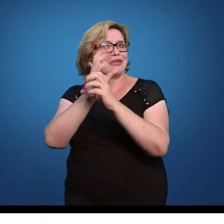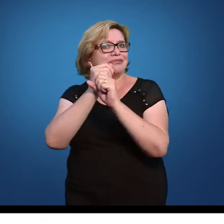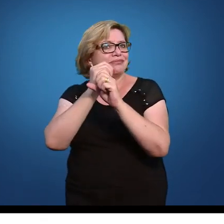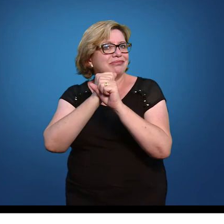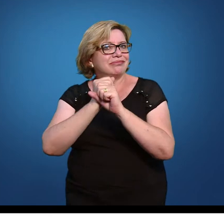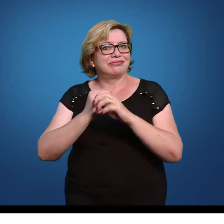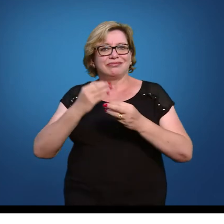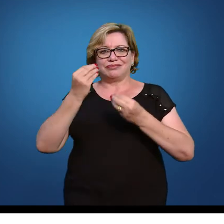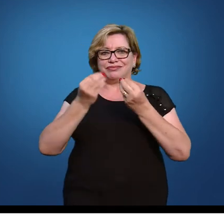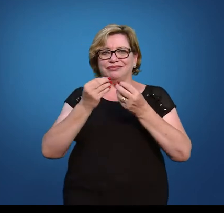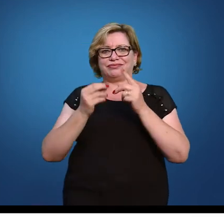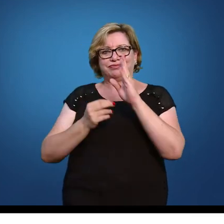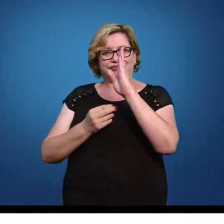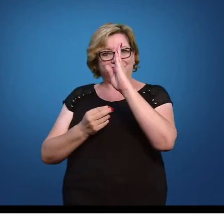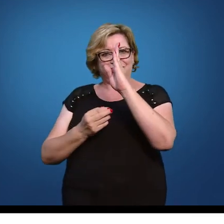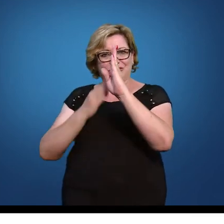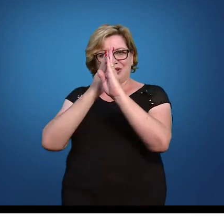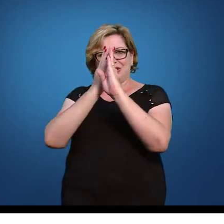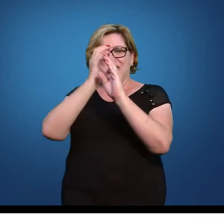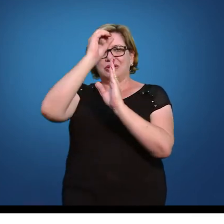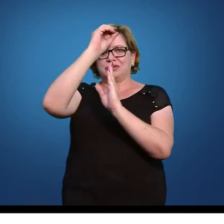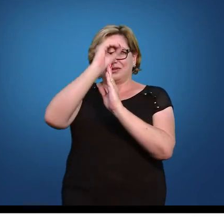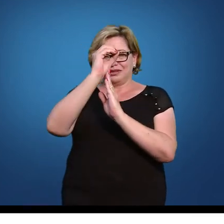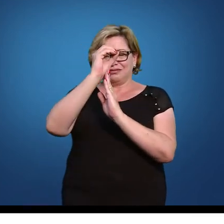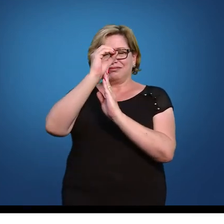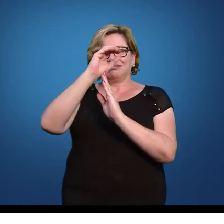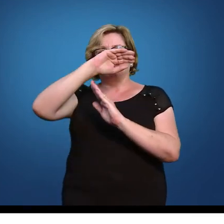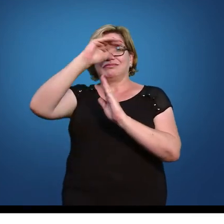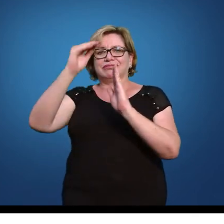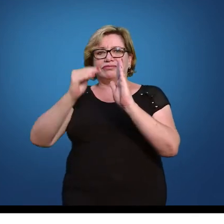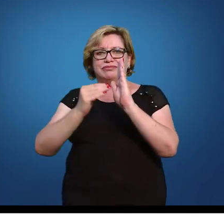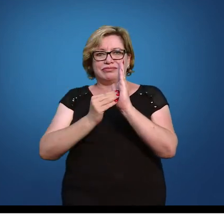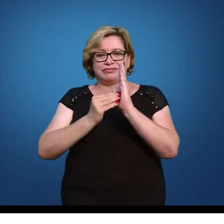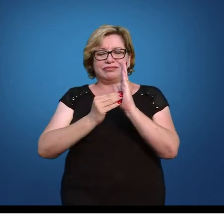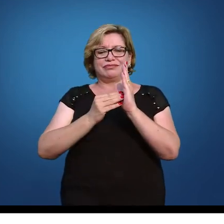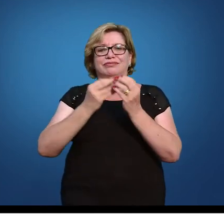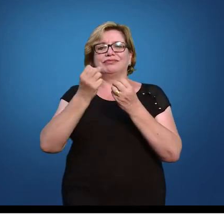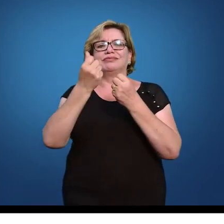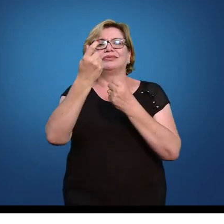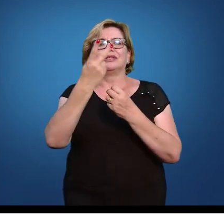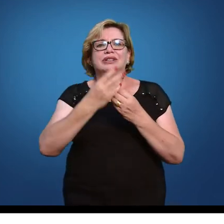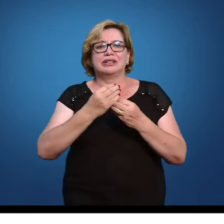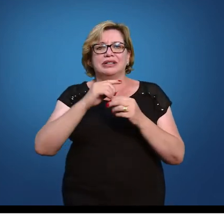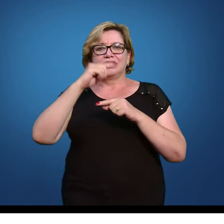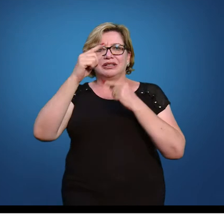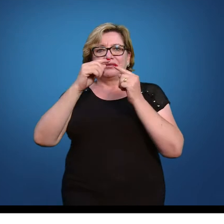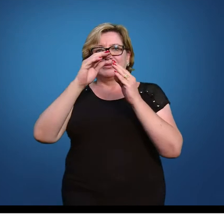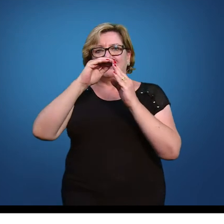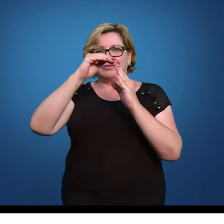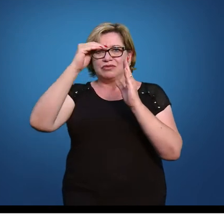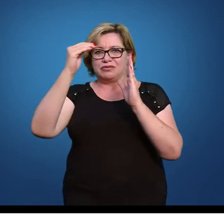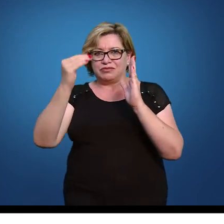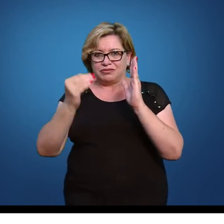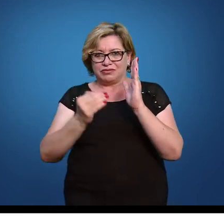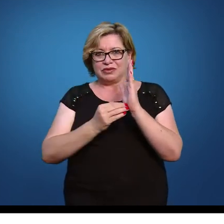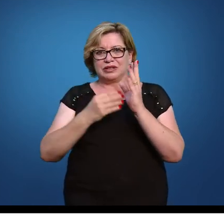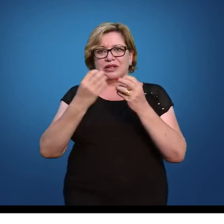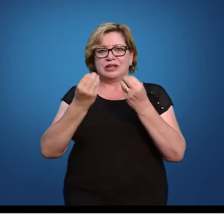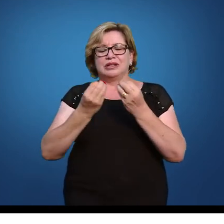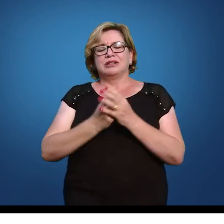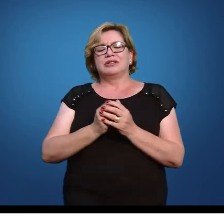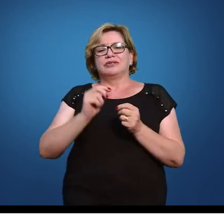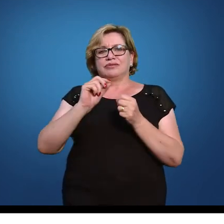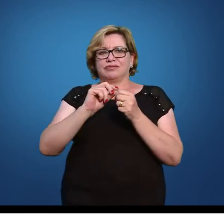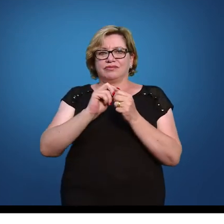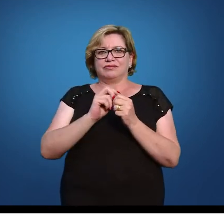foi construída para me dar ela me dá a área do 0 até o valor que eu procuro e do 0 até o valor que eu quero